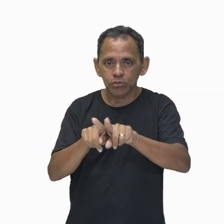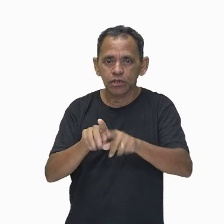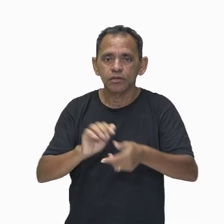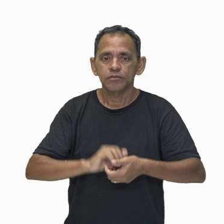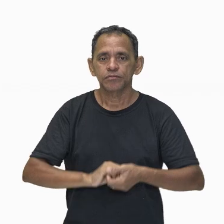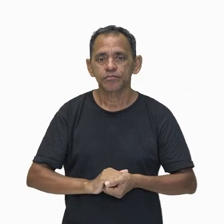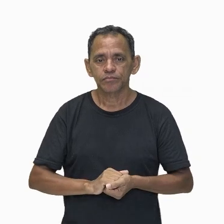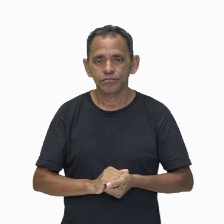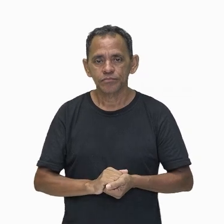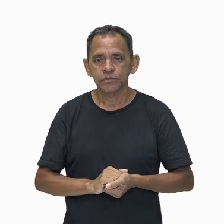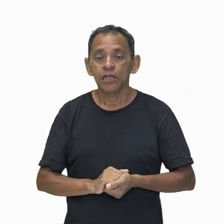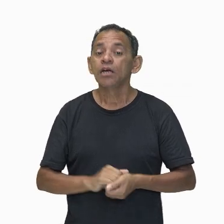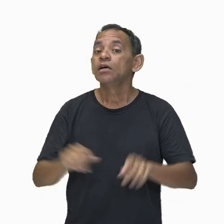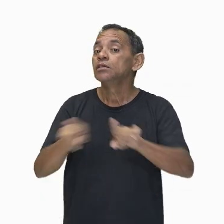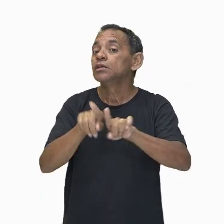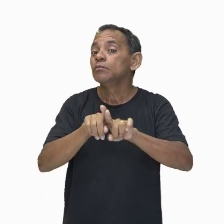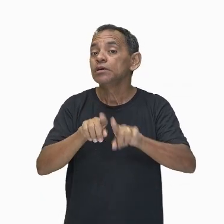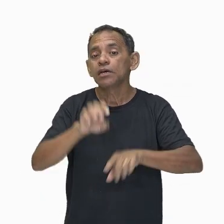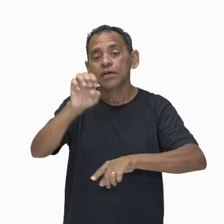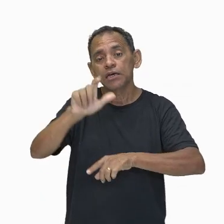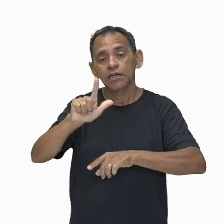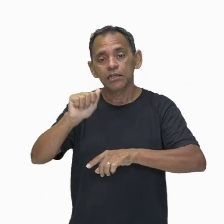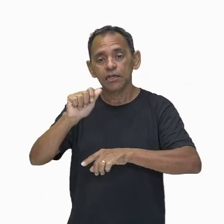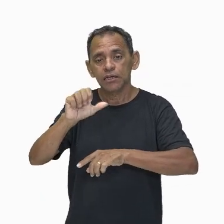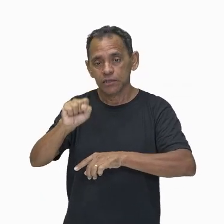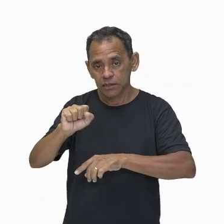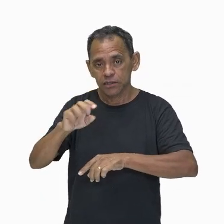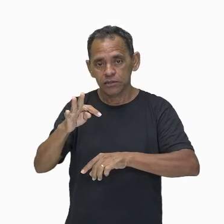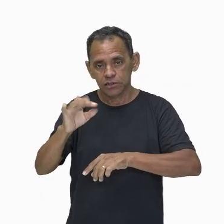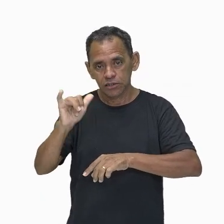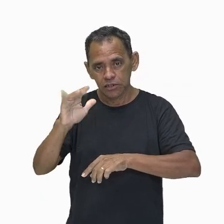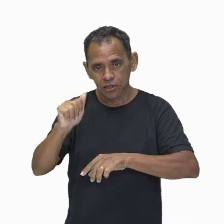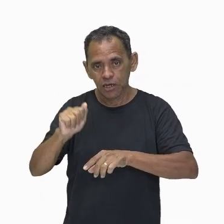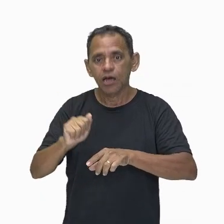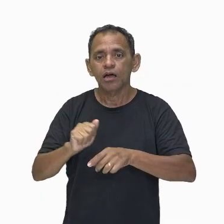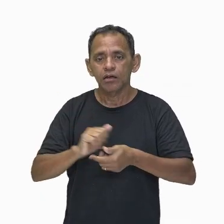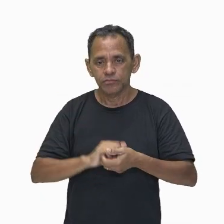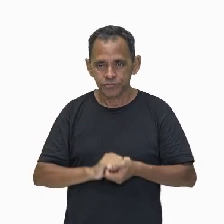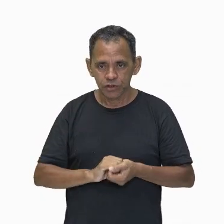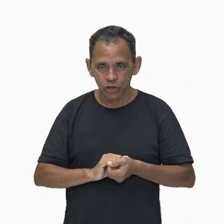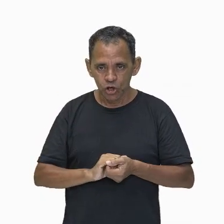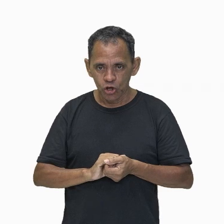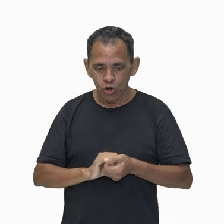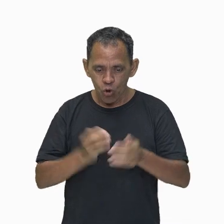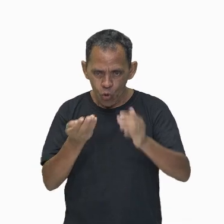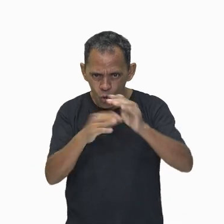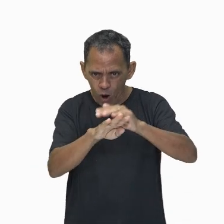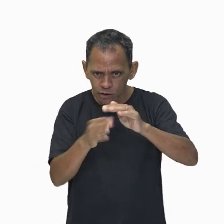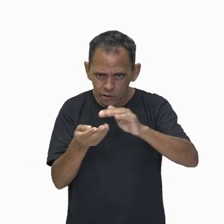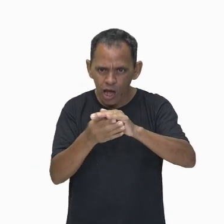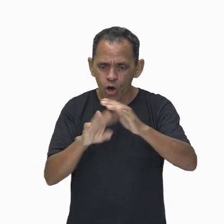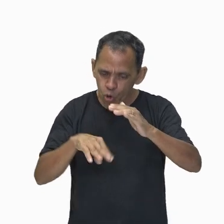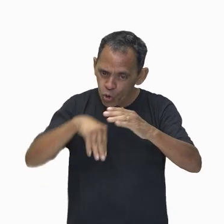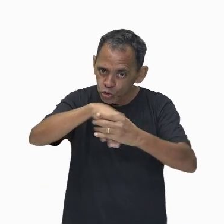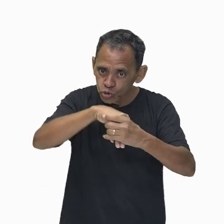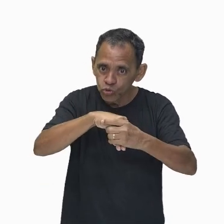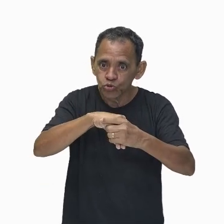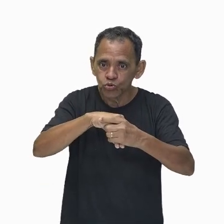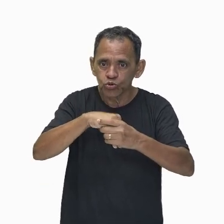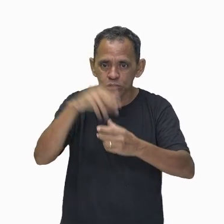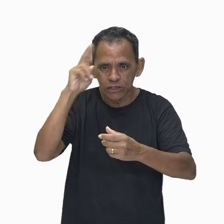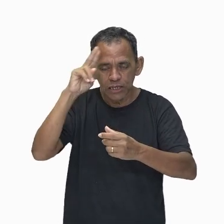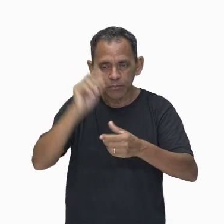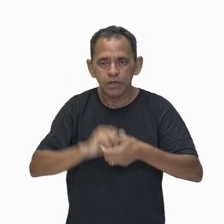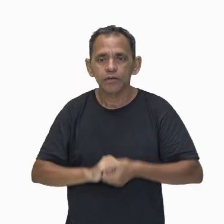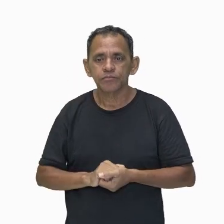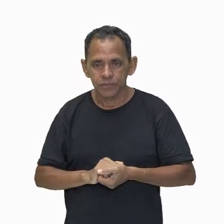sob a ação exclusiva de forças conservativas. Como por exemplo, na mecânica, a força peso e a força